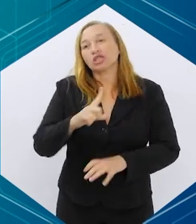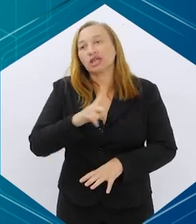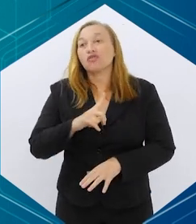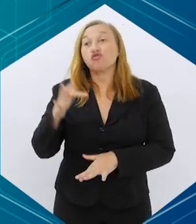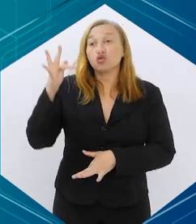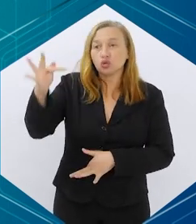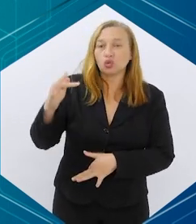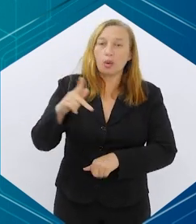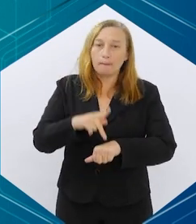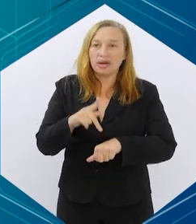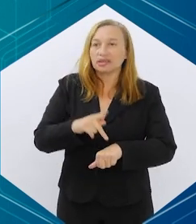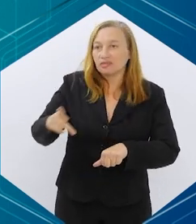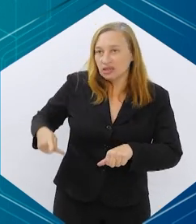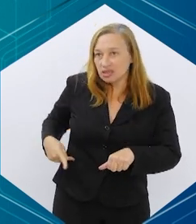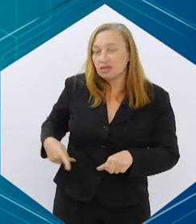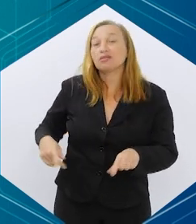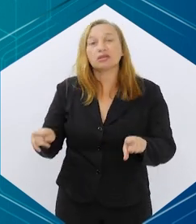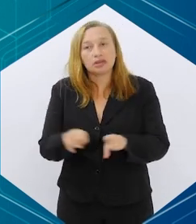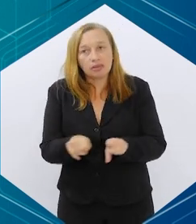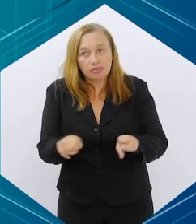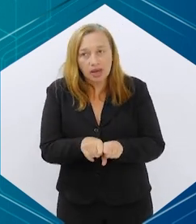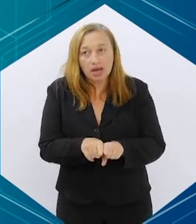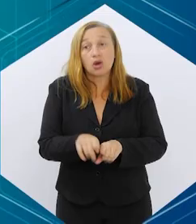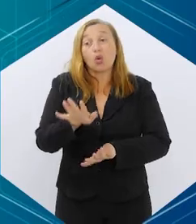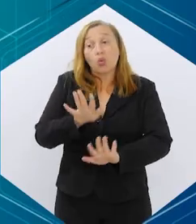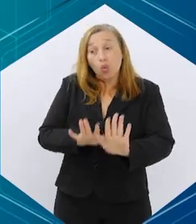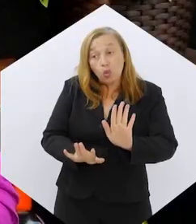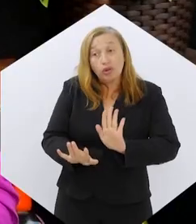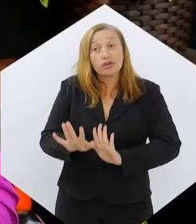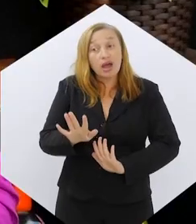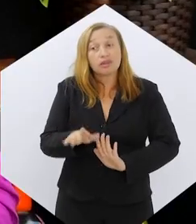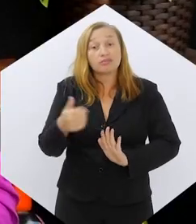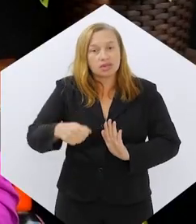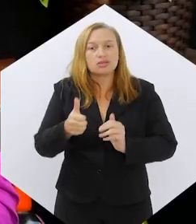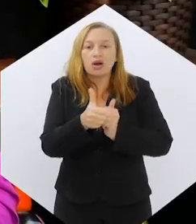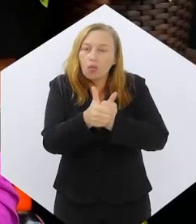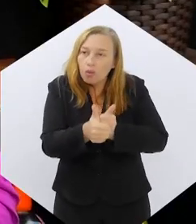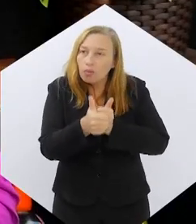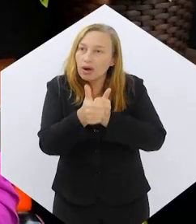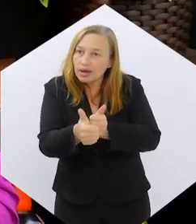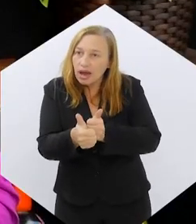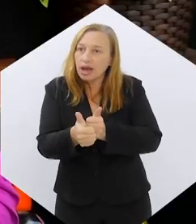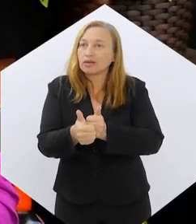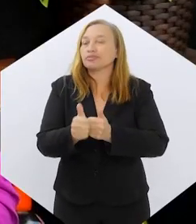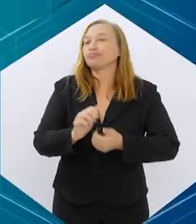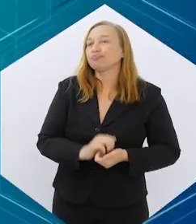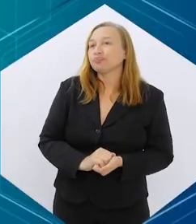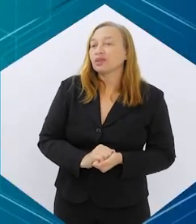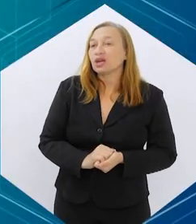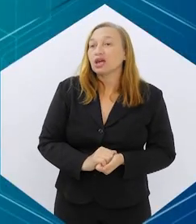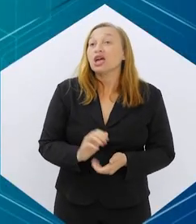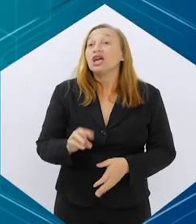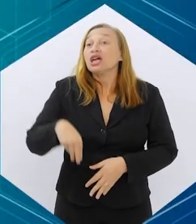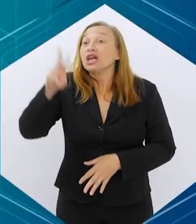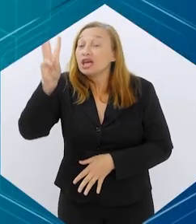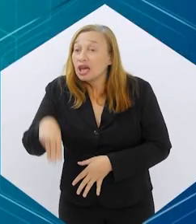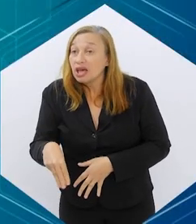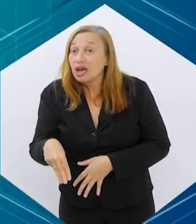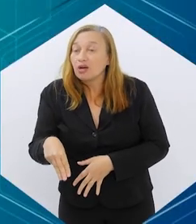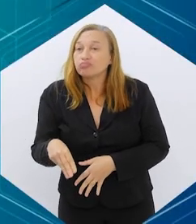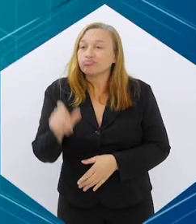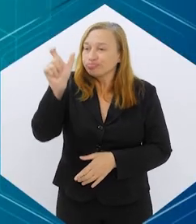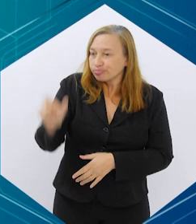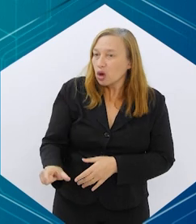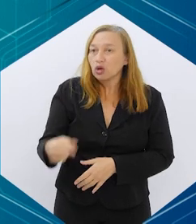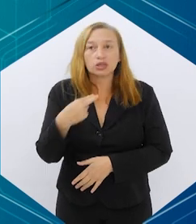coleritise. Então, também é um efeito colateral, também é uma coisa que a gente costuma acompanhar nas consultas. E quem é o paciente que